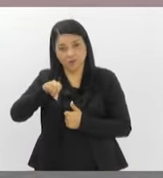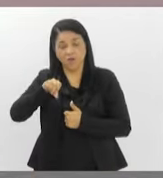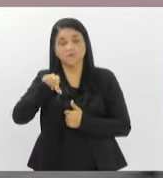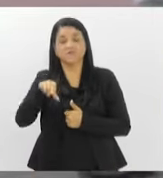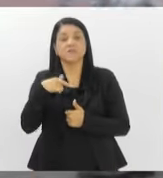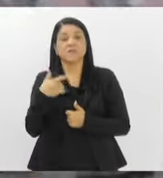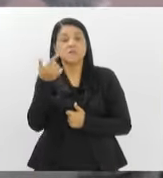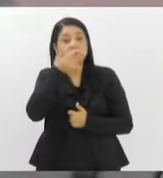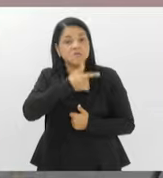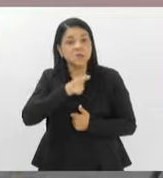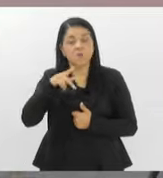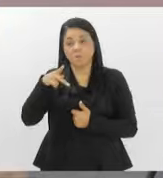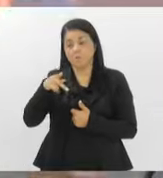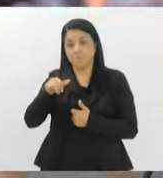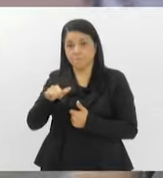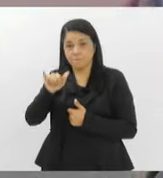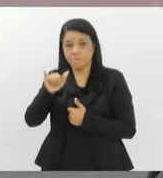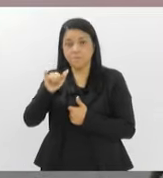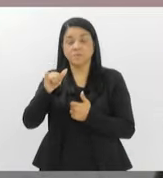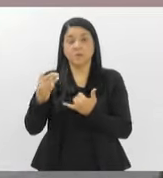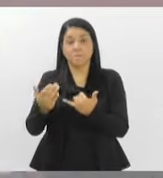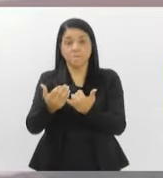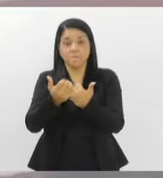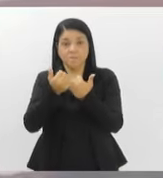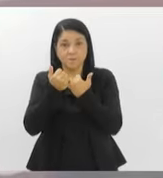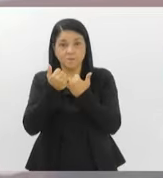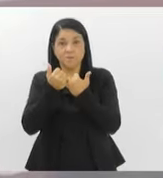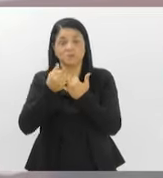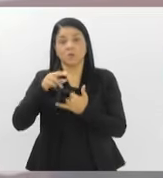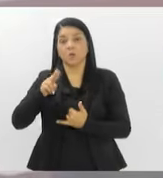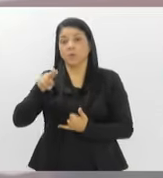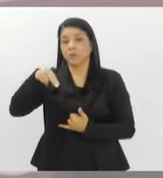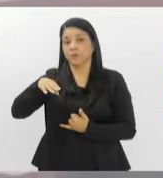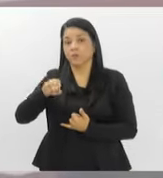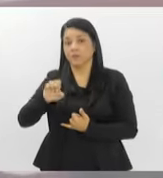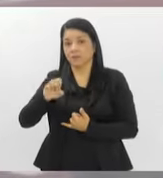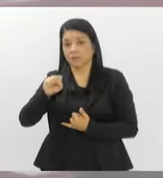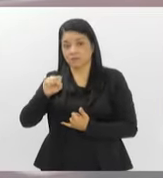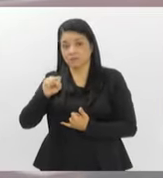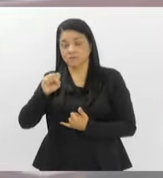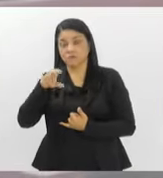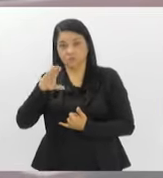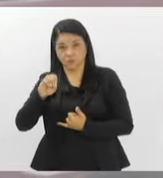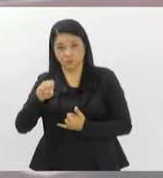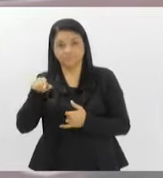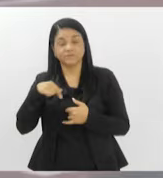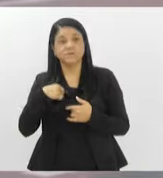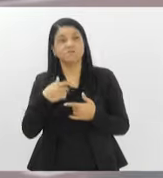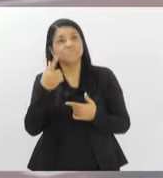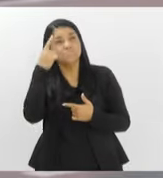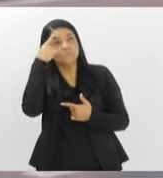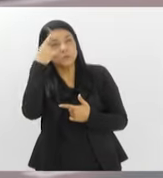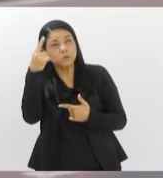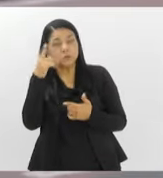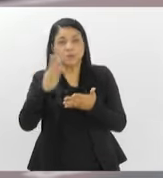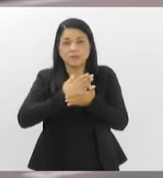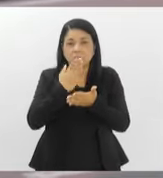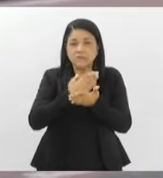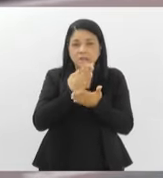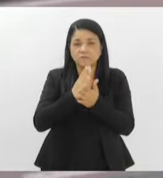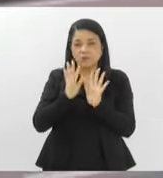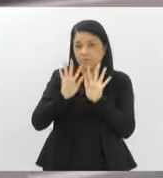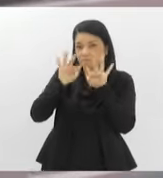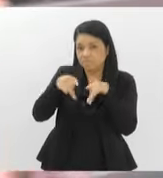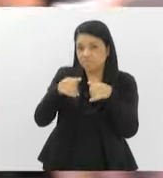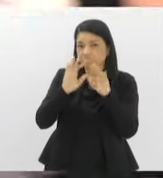Ilha Grande ganhou o título de patrimônio mundial pela Unesco. Então, a partir daí, como o título não pôde ser trabalhado, a gente pensou, vamos fazer um livro para quando terminar